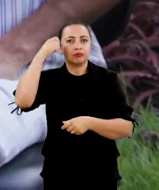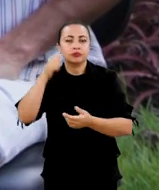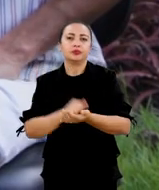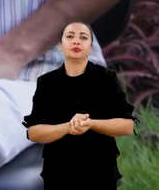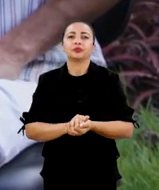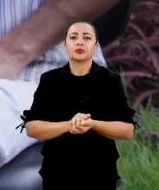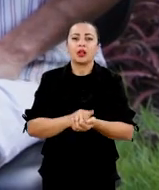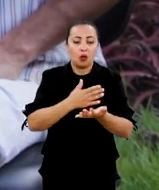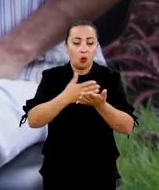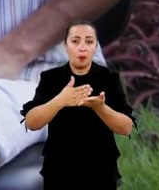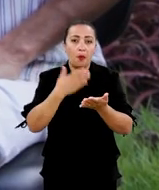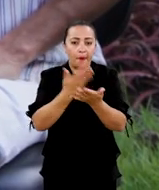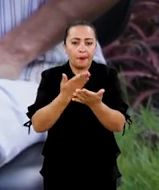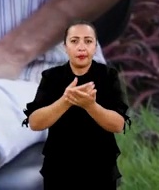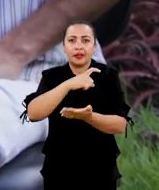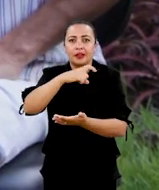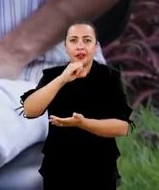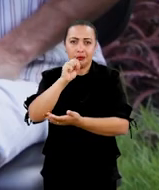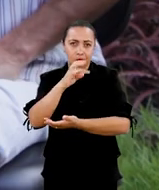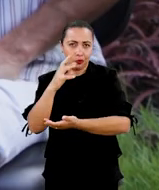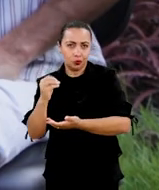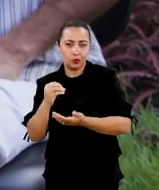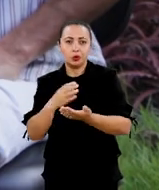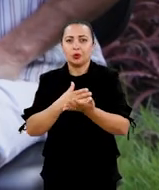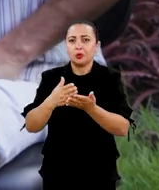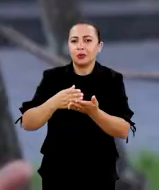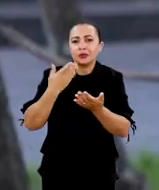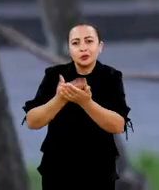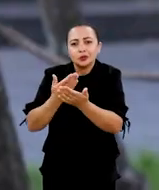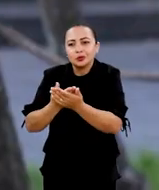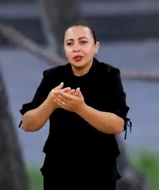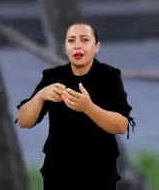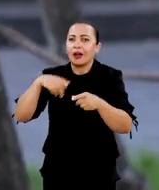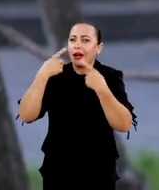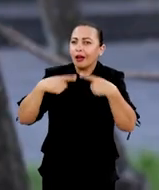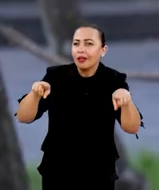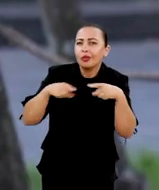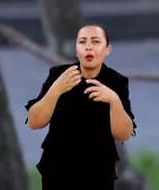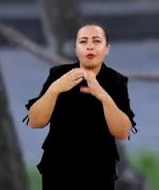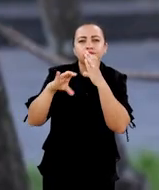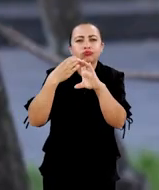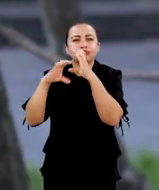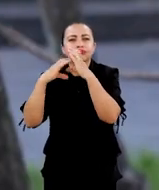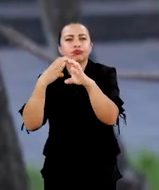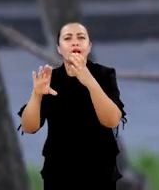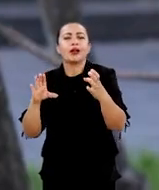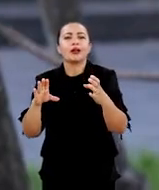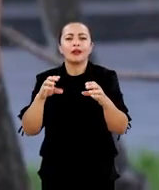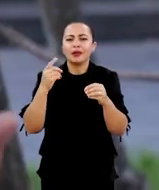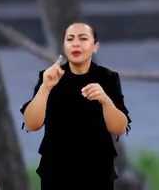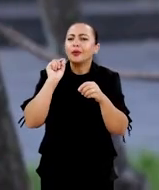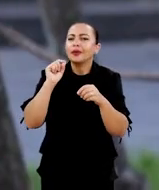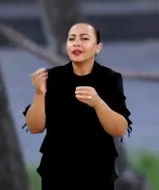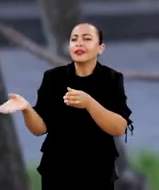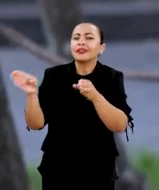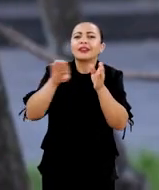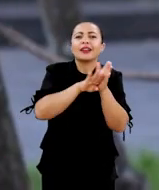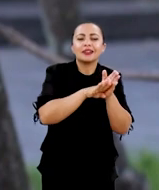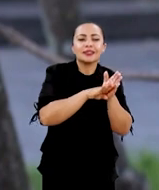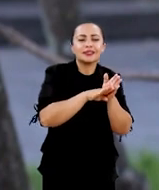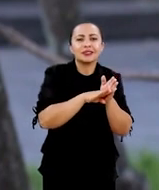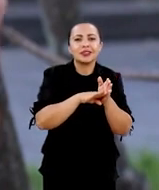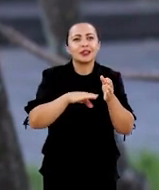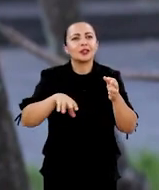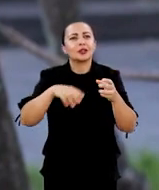A gente começa a estudar Xisto e começa a estudar esse cancioneiro começa a estudar o que ele vem trazendo nesse